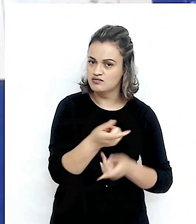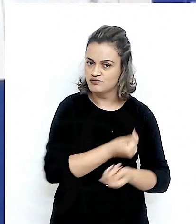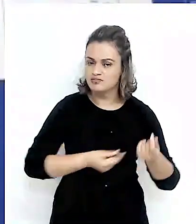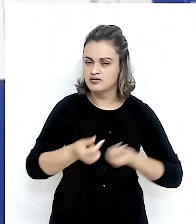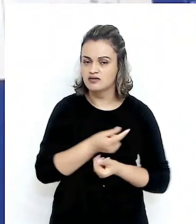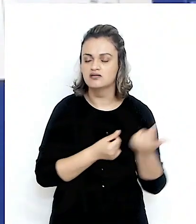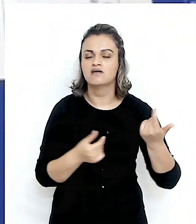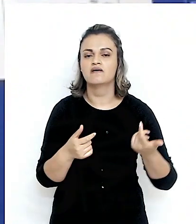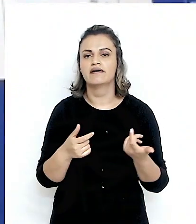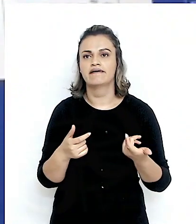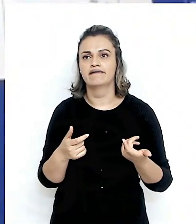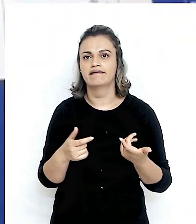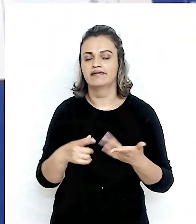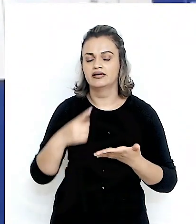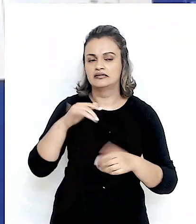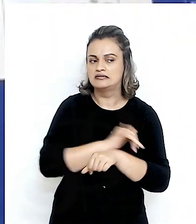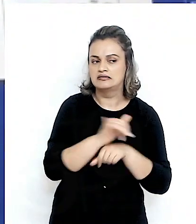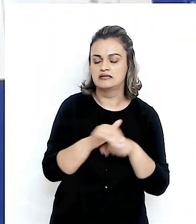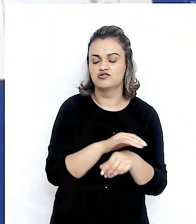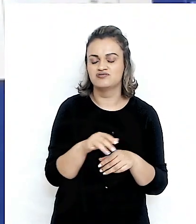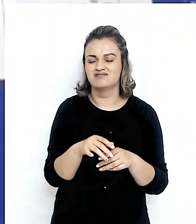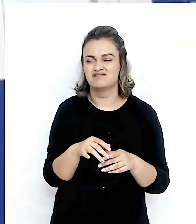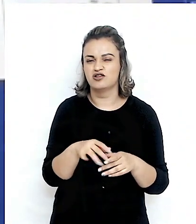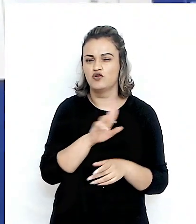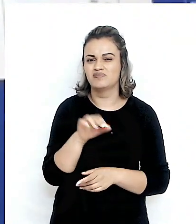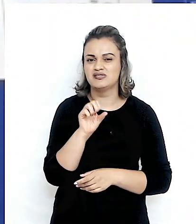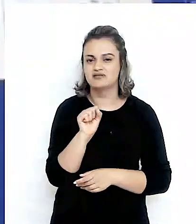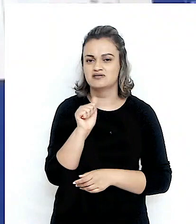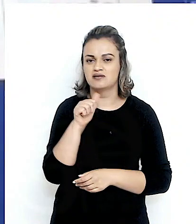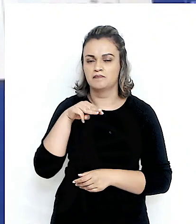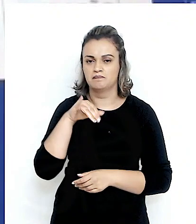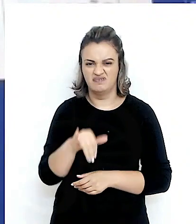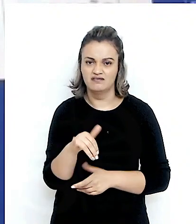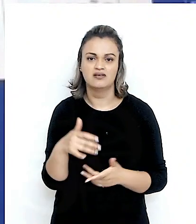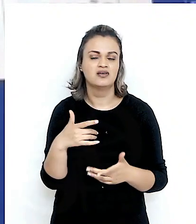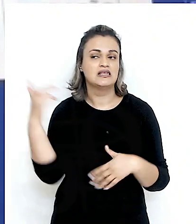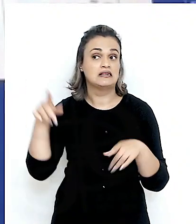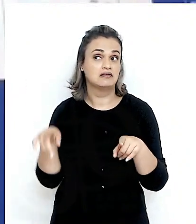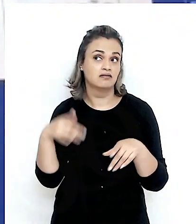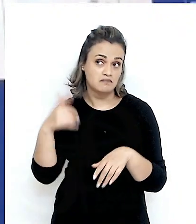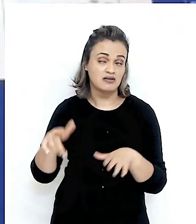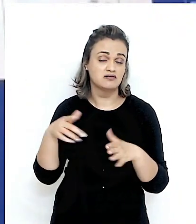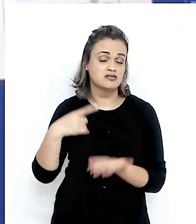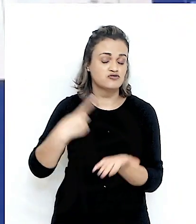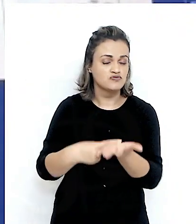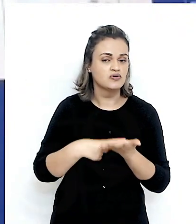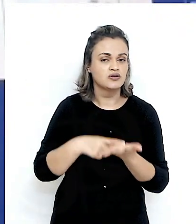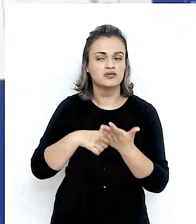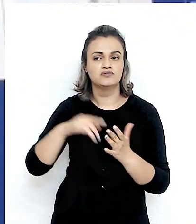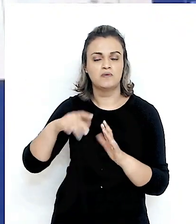a SAMI, e também com a ajuda dos postos no exterior, que estão muito